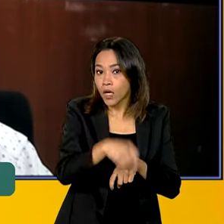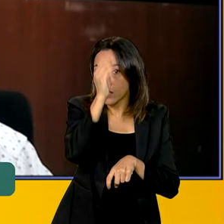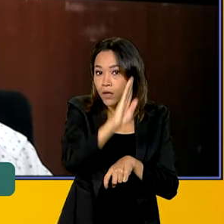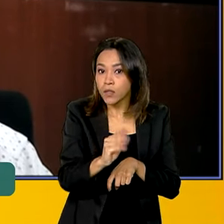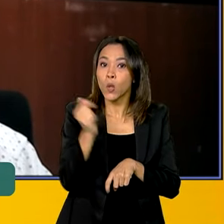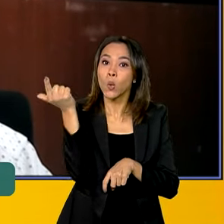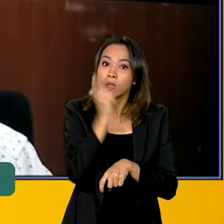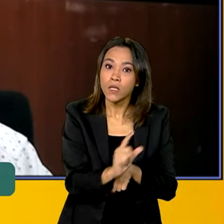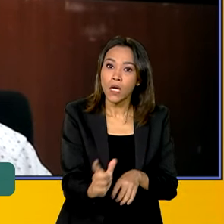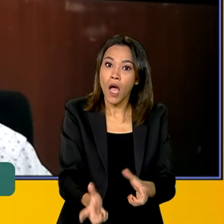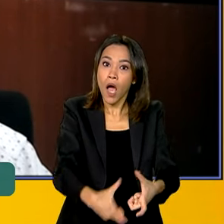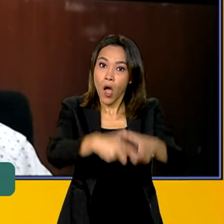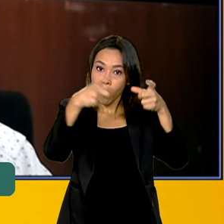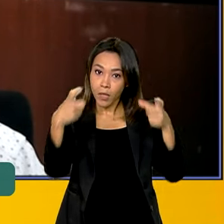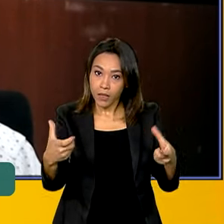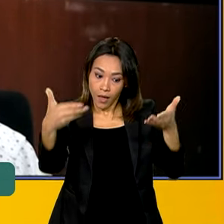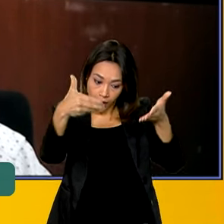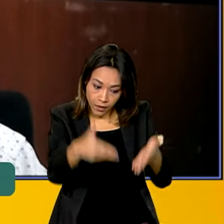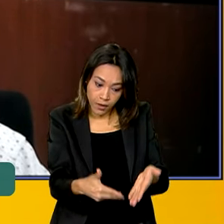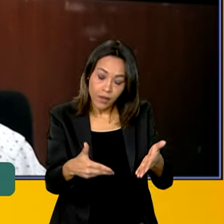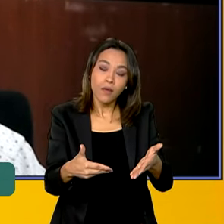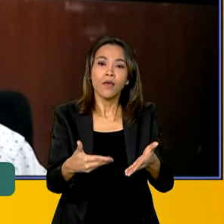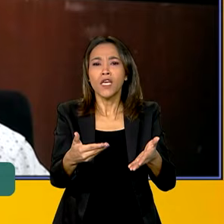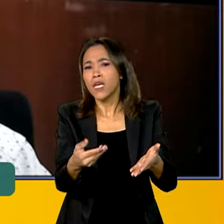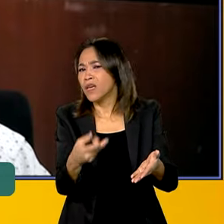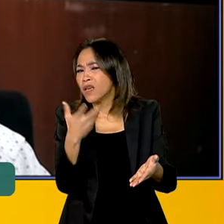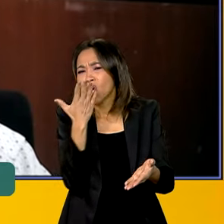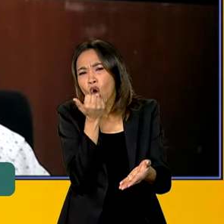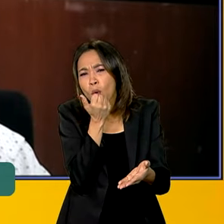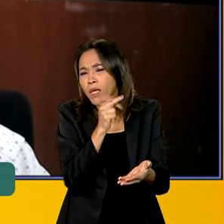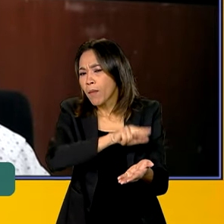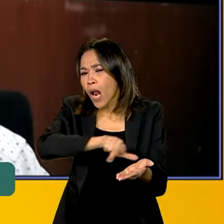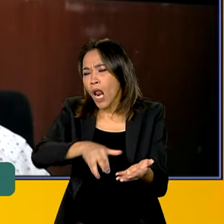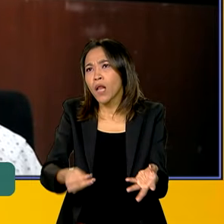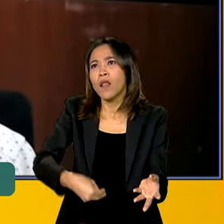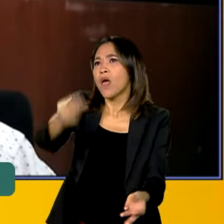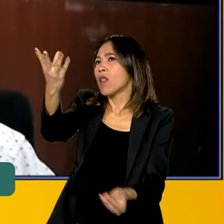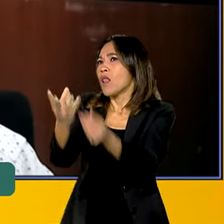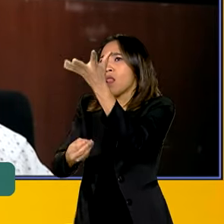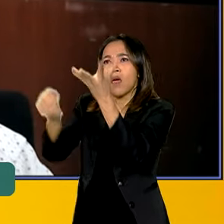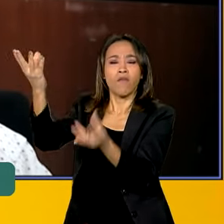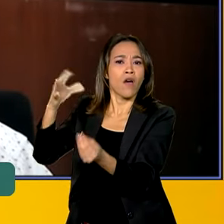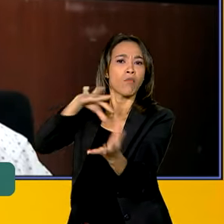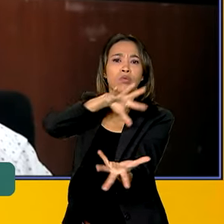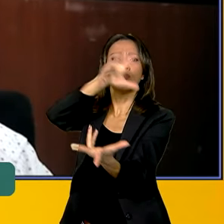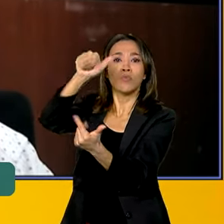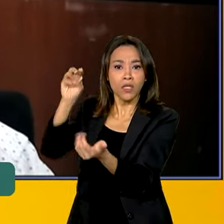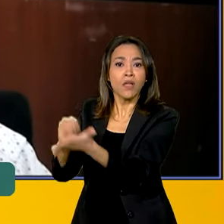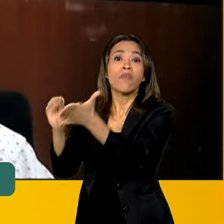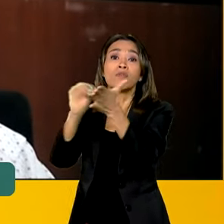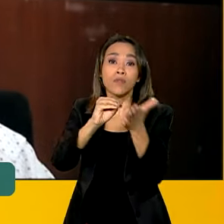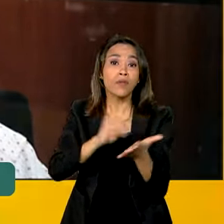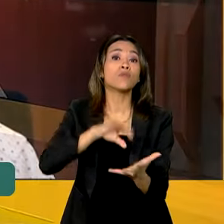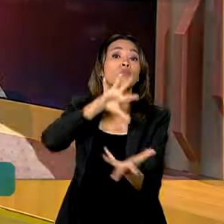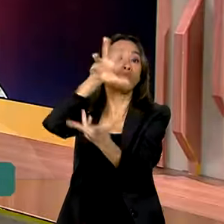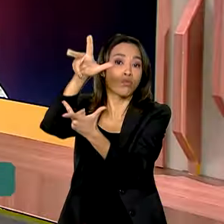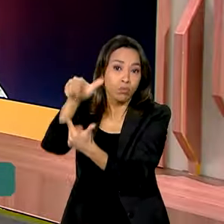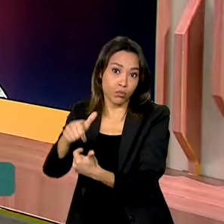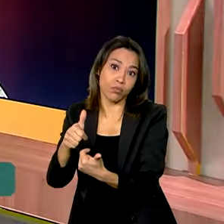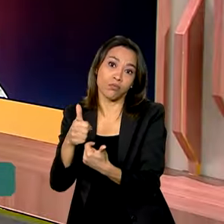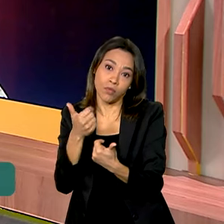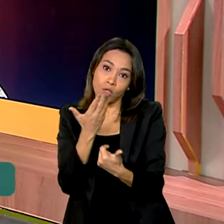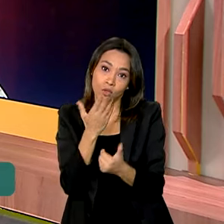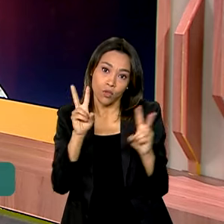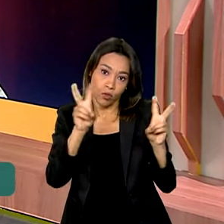e abastecer o mundo nesses momentos de crise que existe, inclusive, de alimentação. Ok.